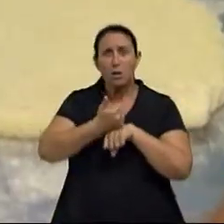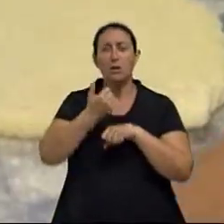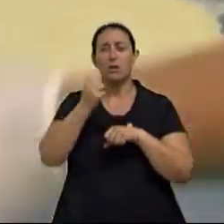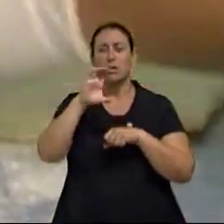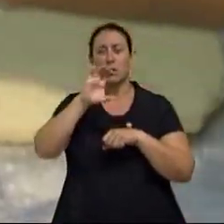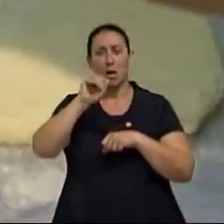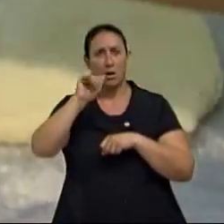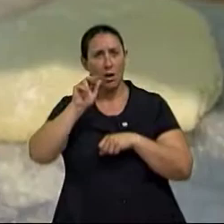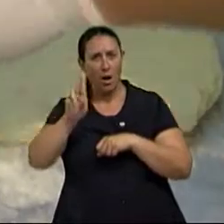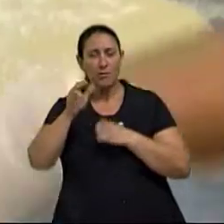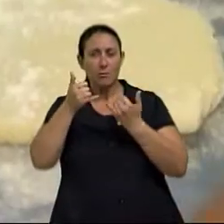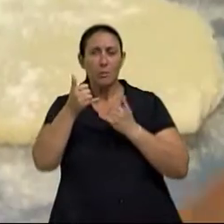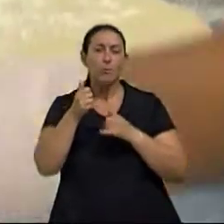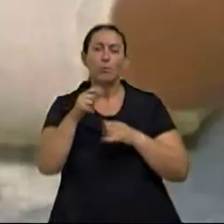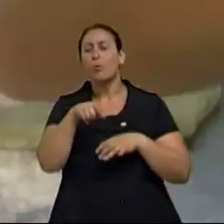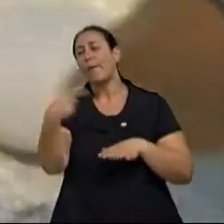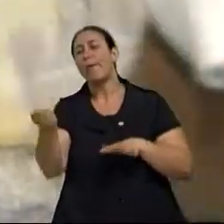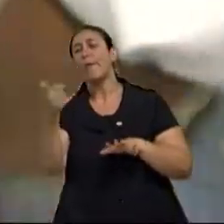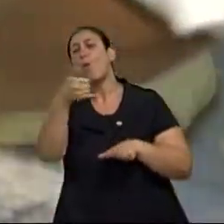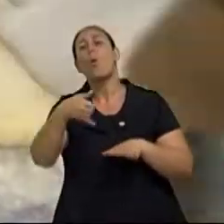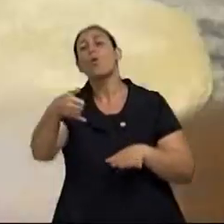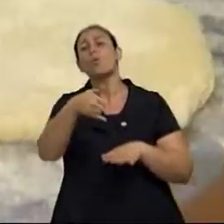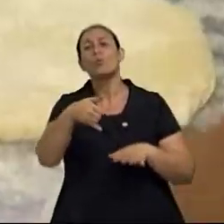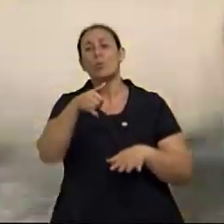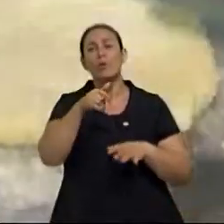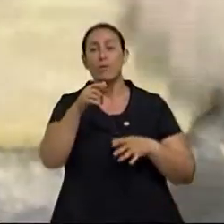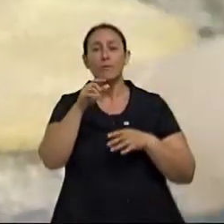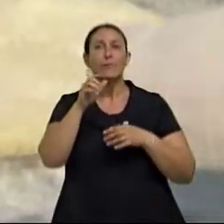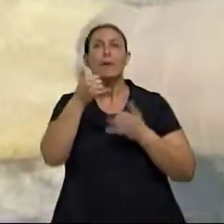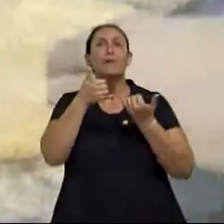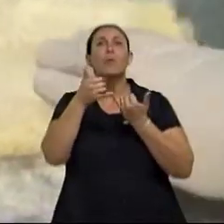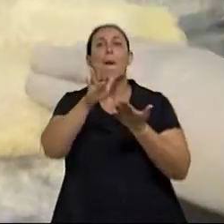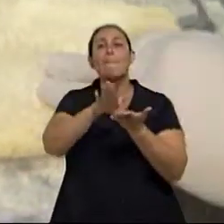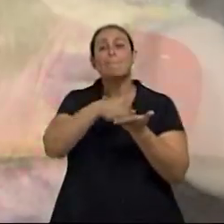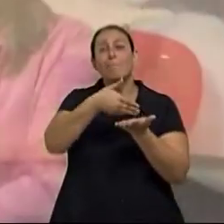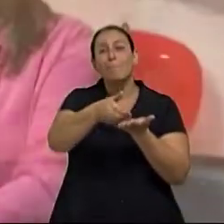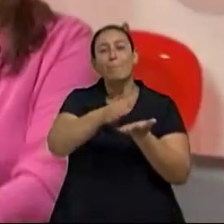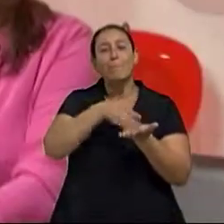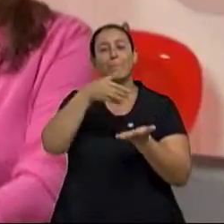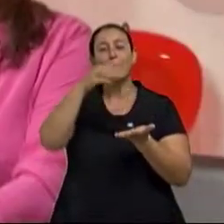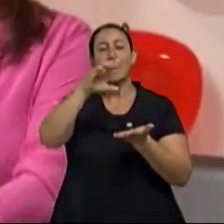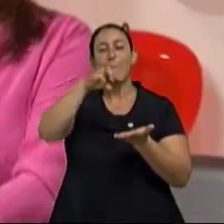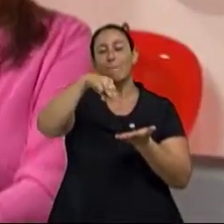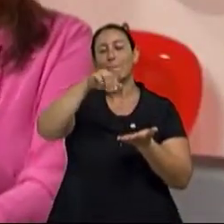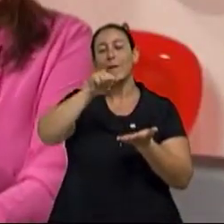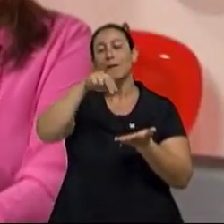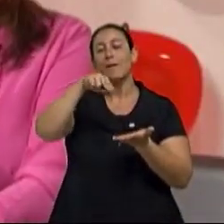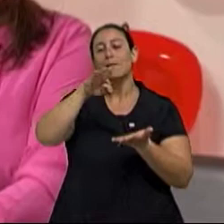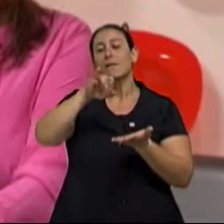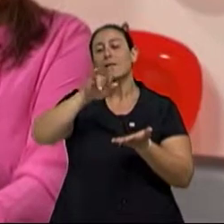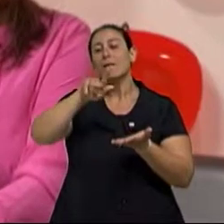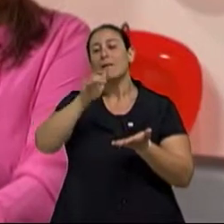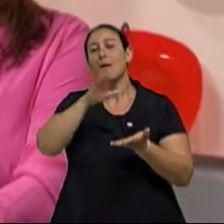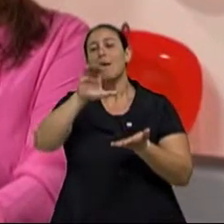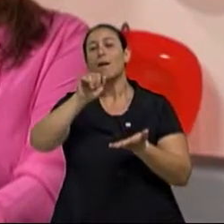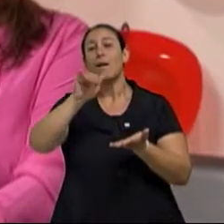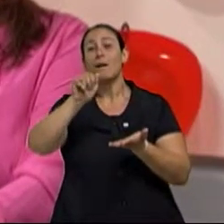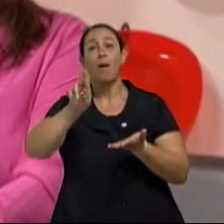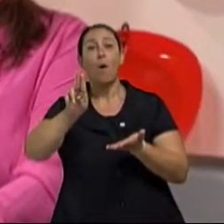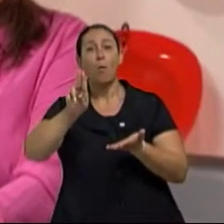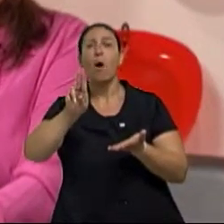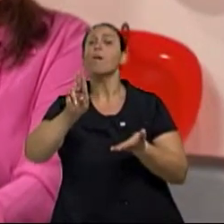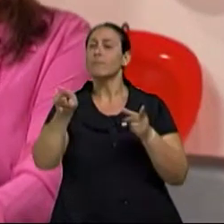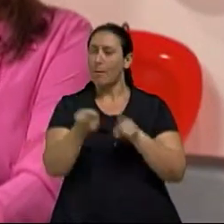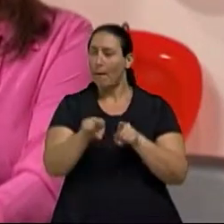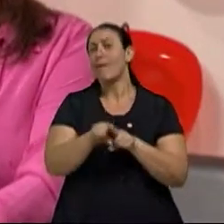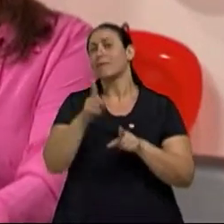por gordura, por exemplo, parte da manteiga de cacau por uma outra gordura vegetal, eu também estou barateando o meu produto. Ah,